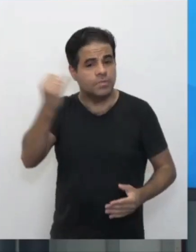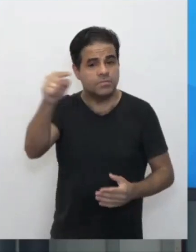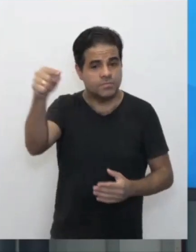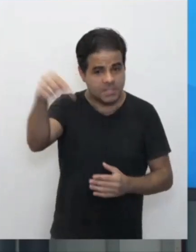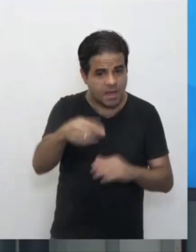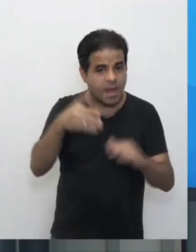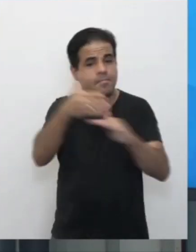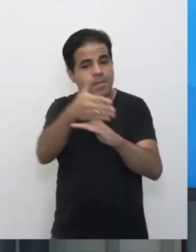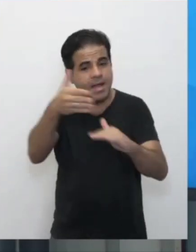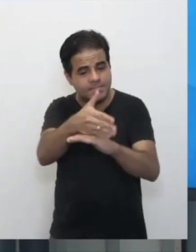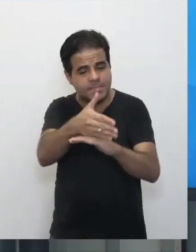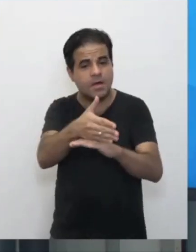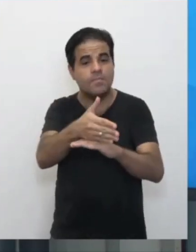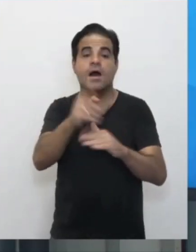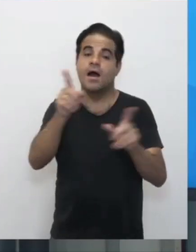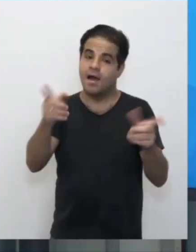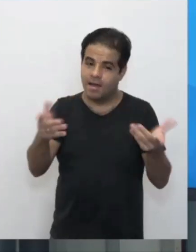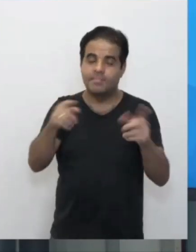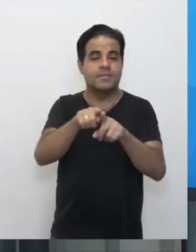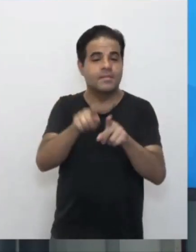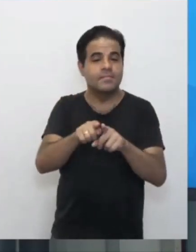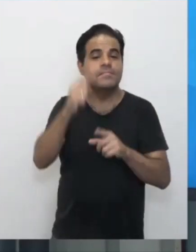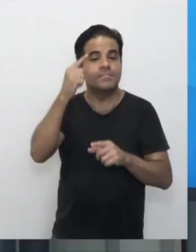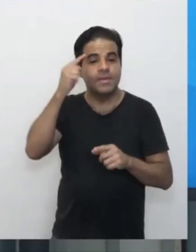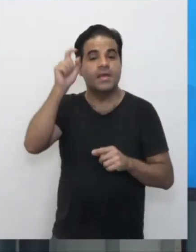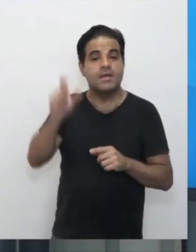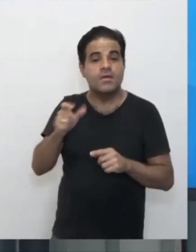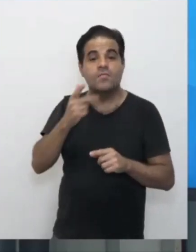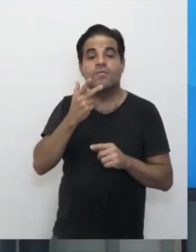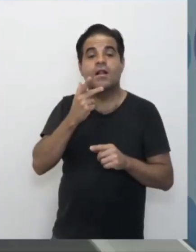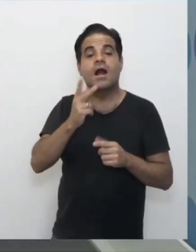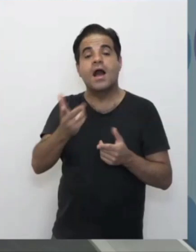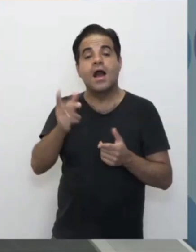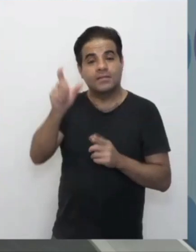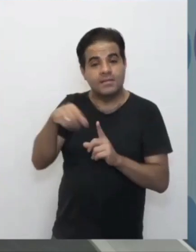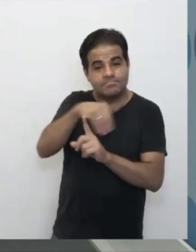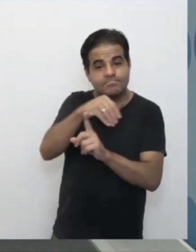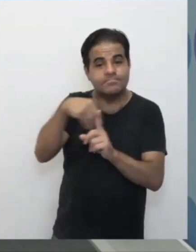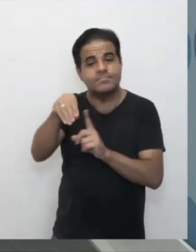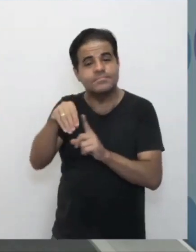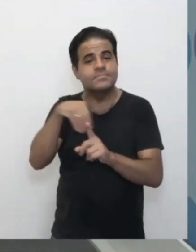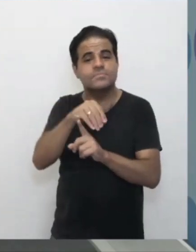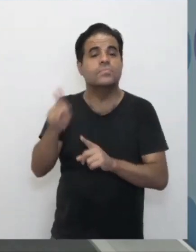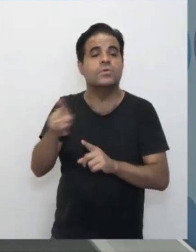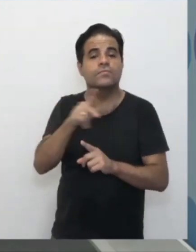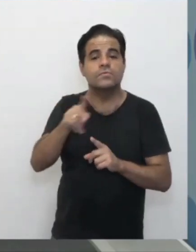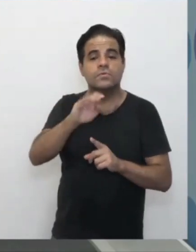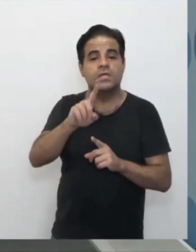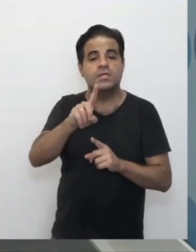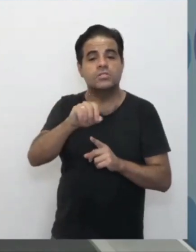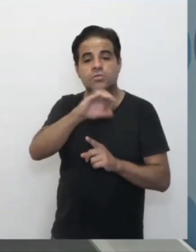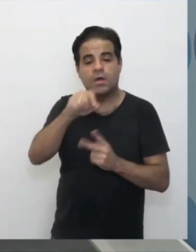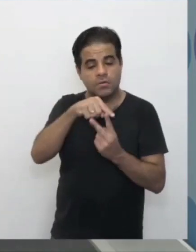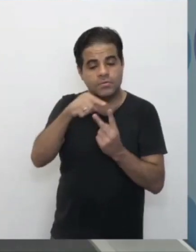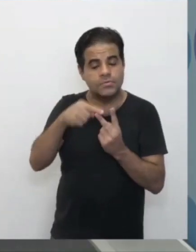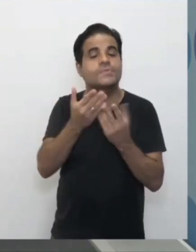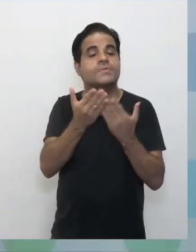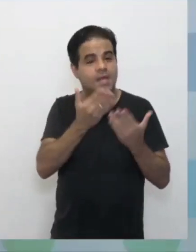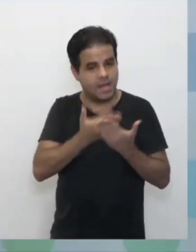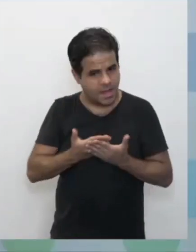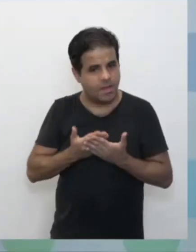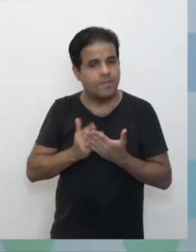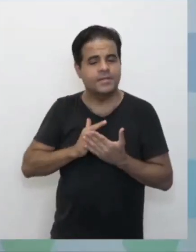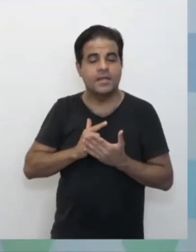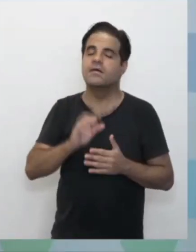participação. E por falar em participação, eu vou contar aqui com a mediação do professor Edjoel nessas duas aulas, né Edjoel? Isso aí.